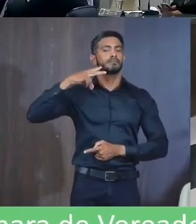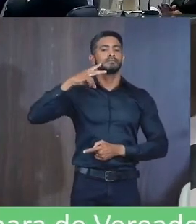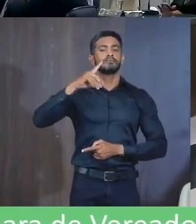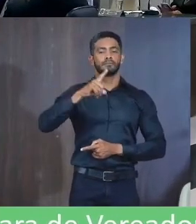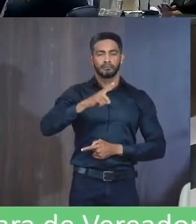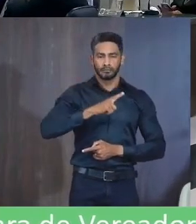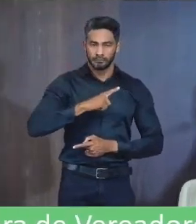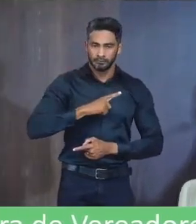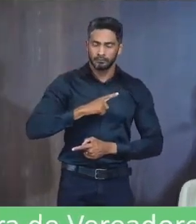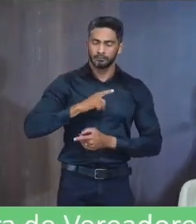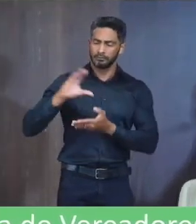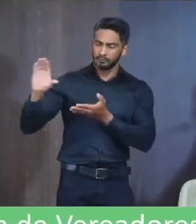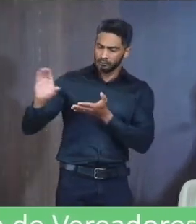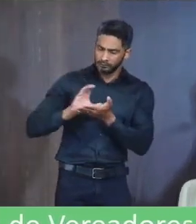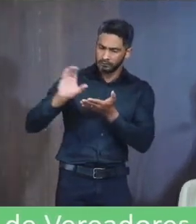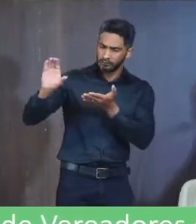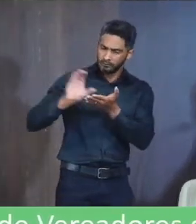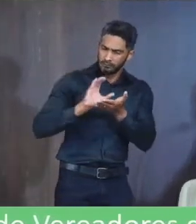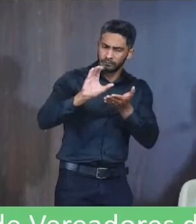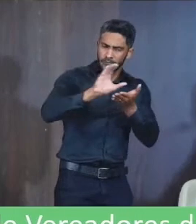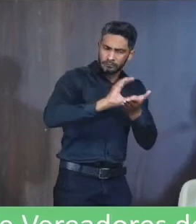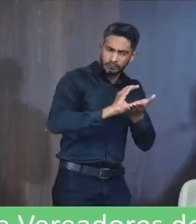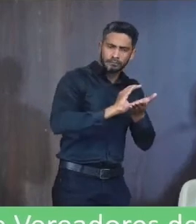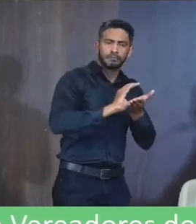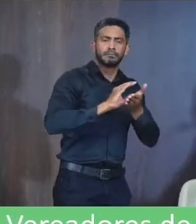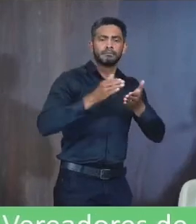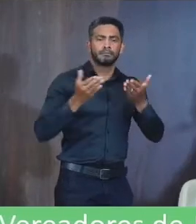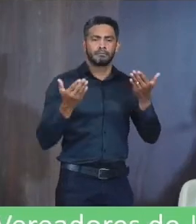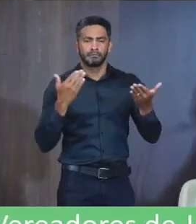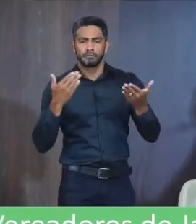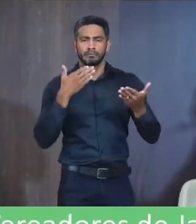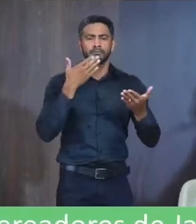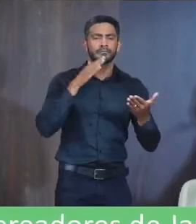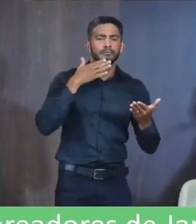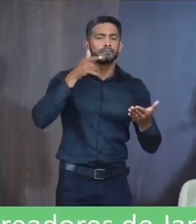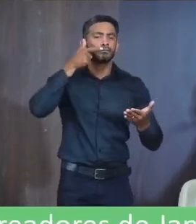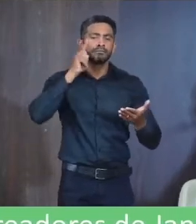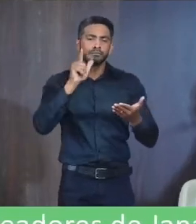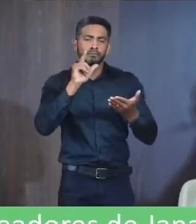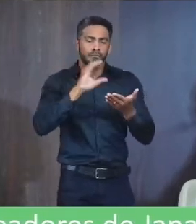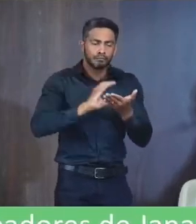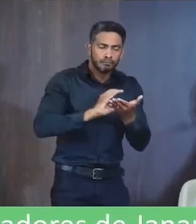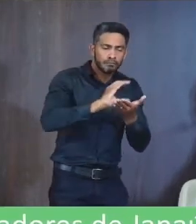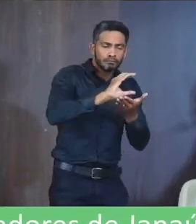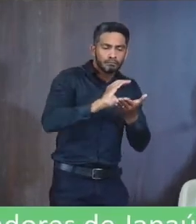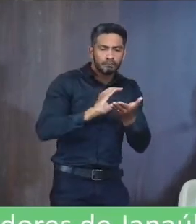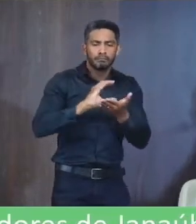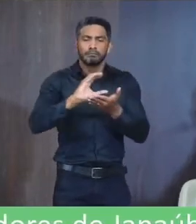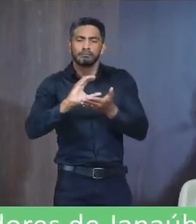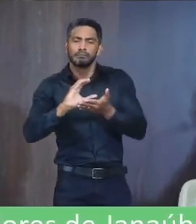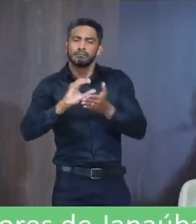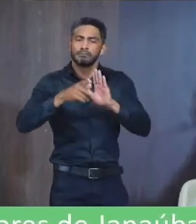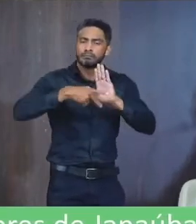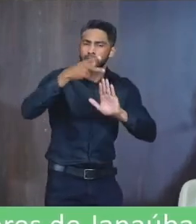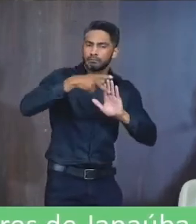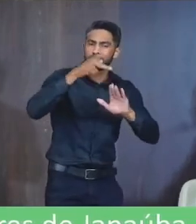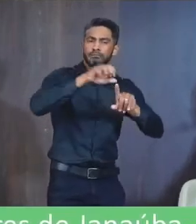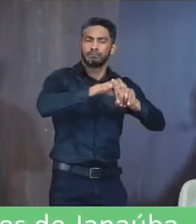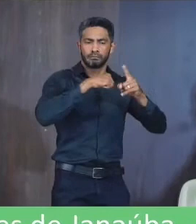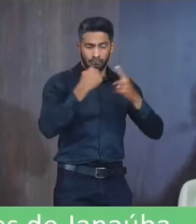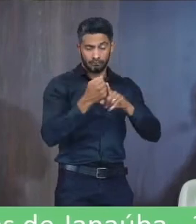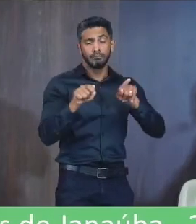Temos as nossas Emendas positivas Através das quais Conseguem contemplar Alguns segmentos De projetos sociais E até mesmo